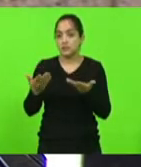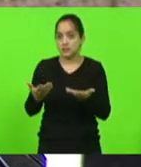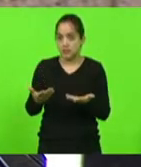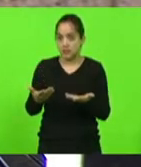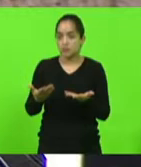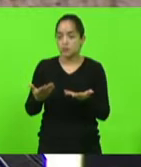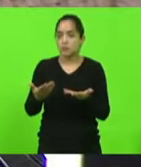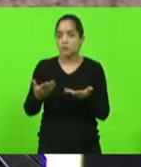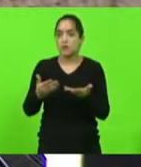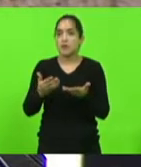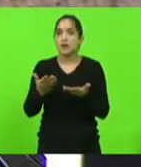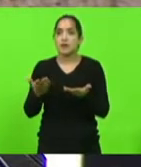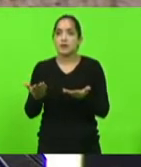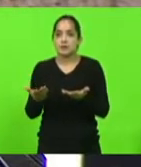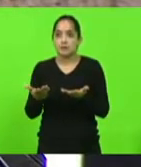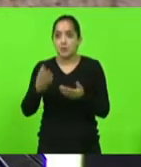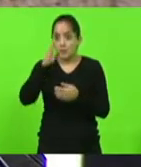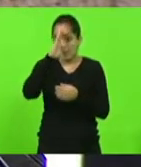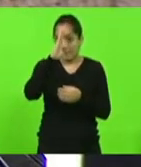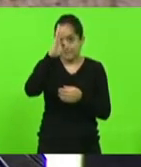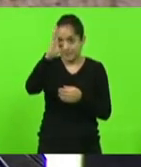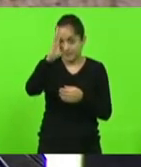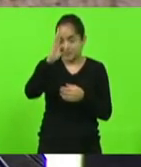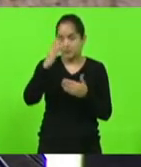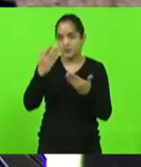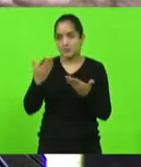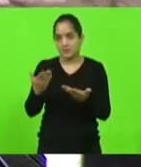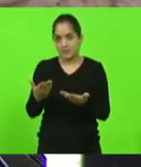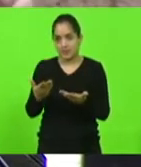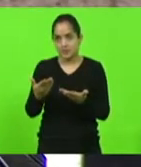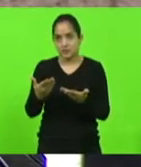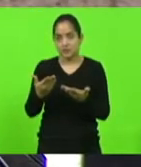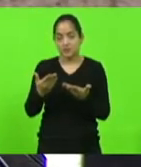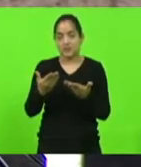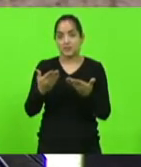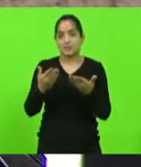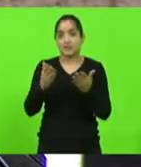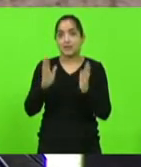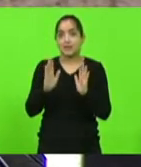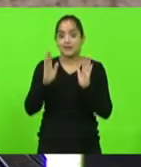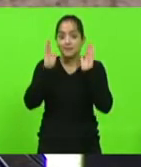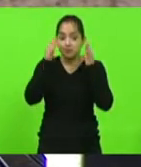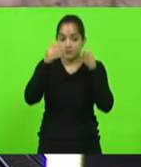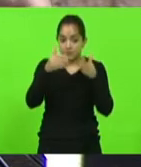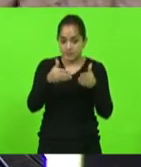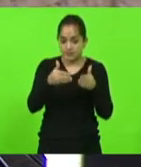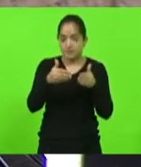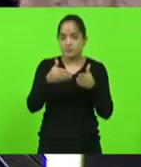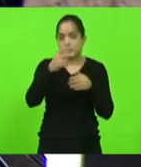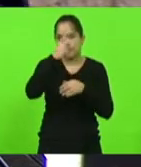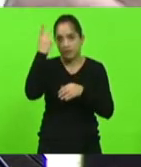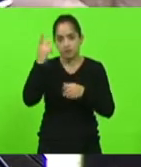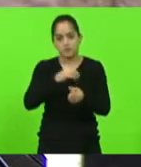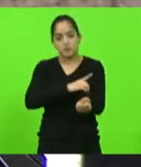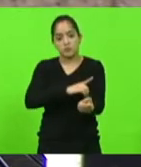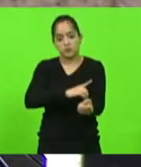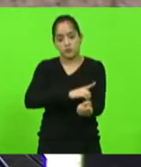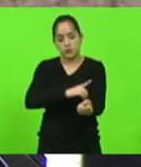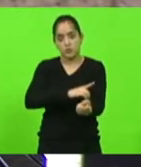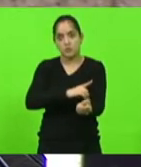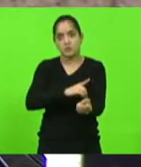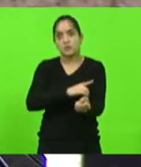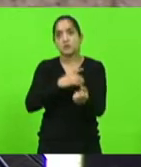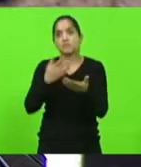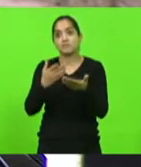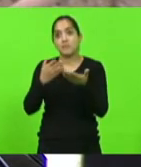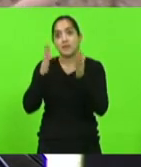transformar uma prioridade que deveria ser específica, uma prioridade para aqueles diabéticos que estão em jejum em uma